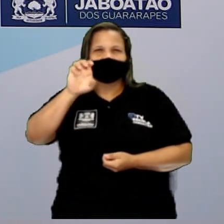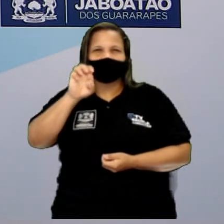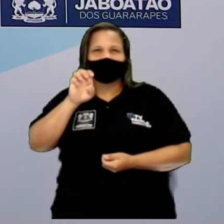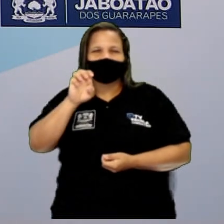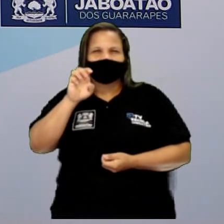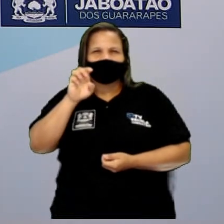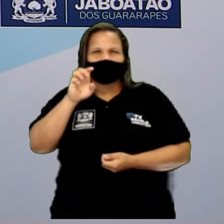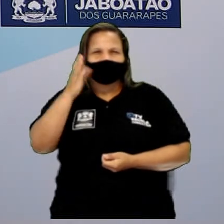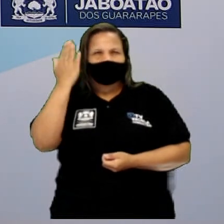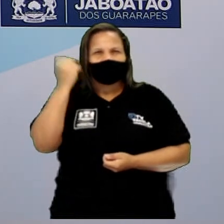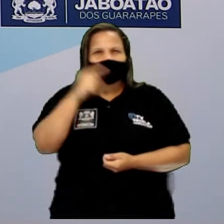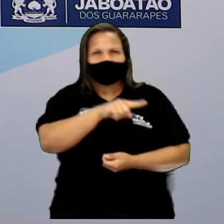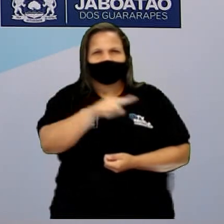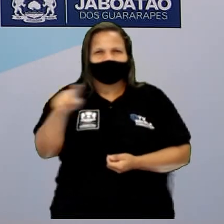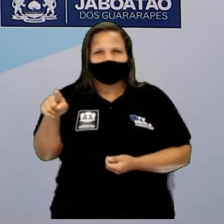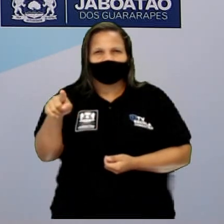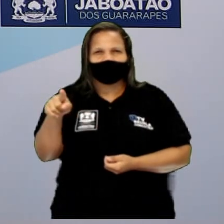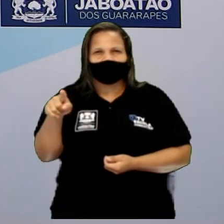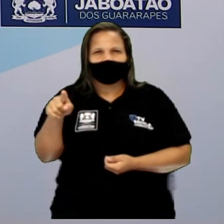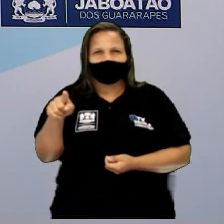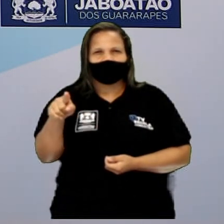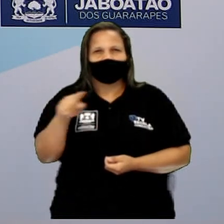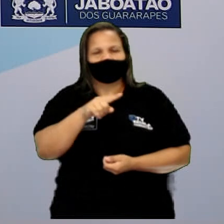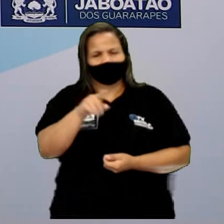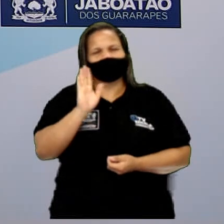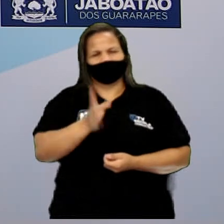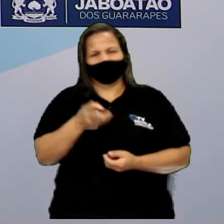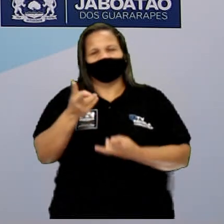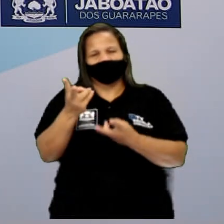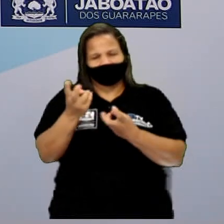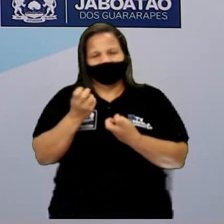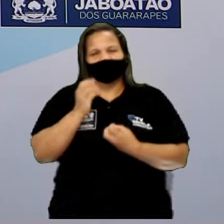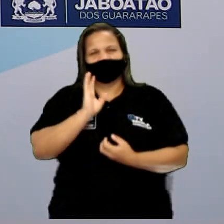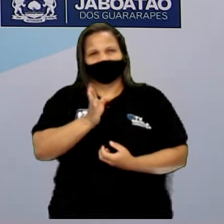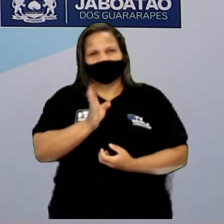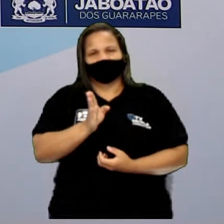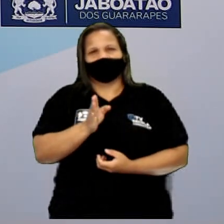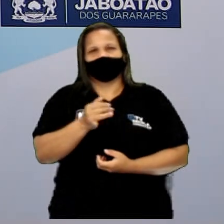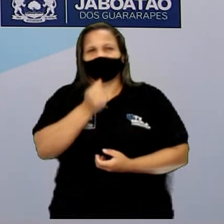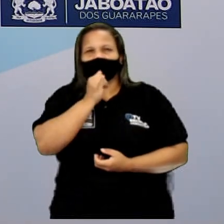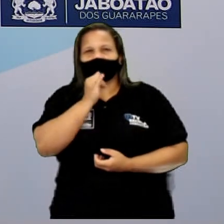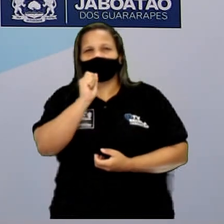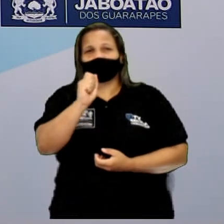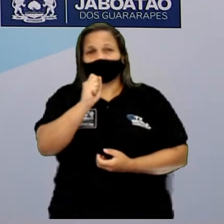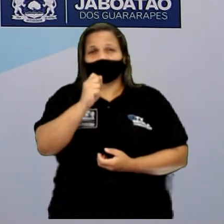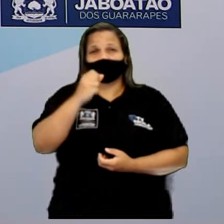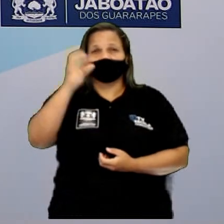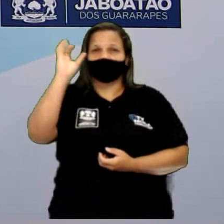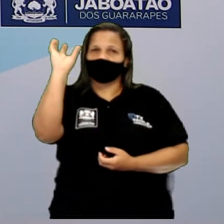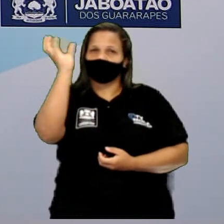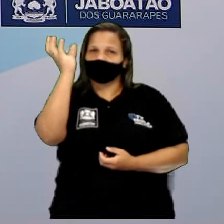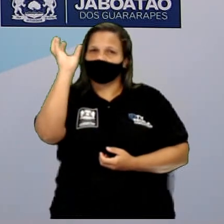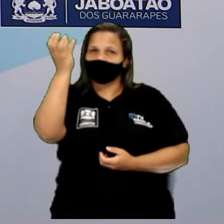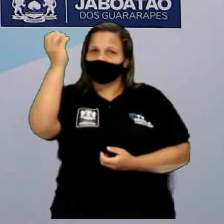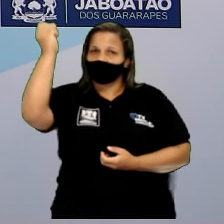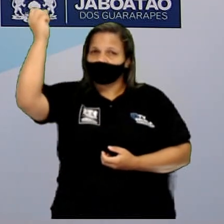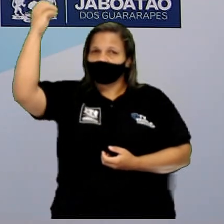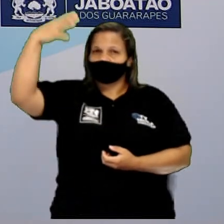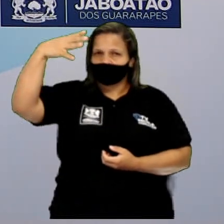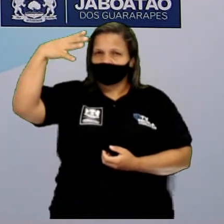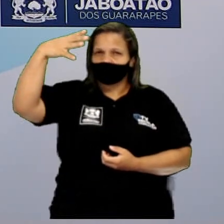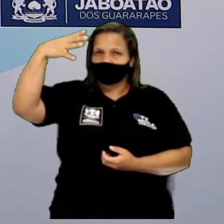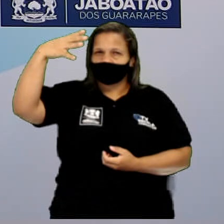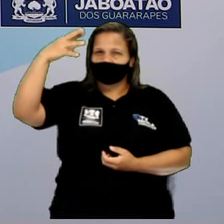comum, muito normal e você já percebeu com certeza. O exemplo que eu trouxe aqui é o exemplo da lâmpada elétrica. Aquelas